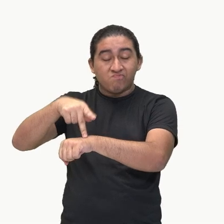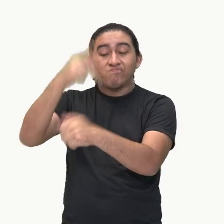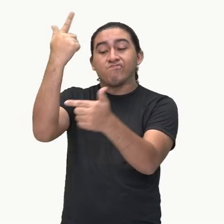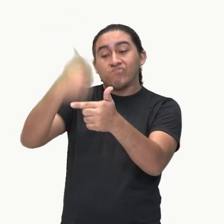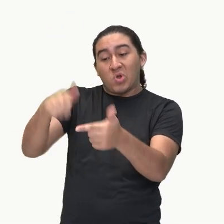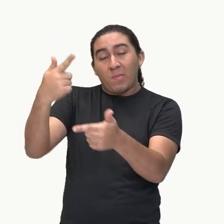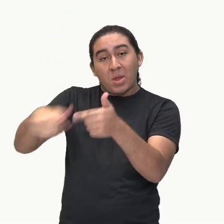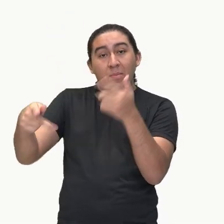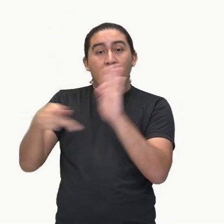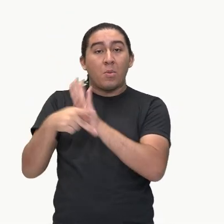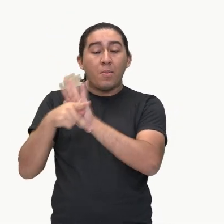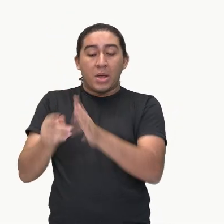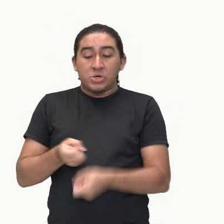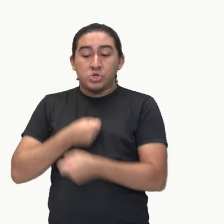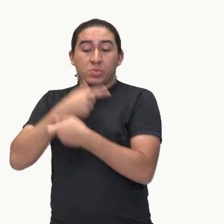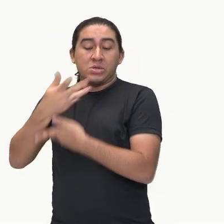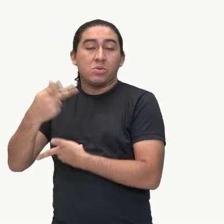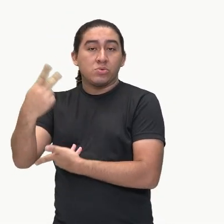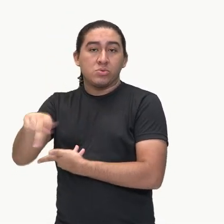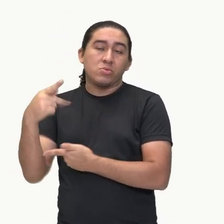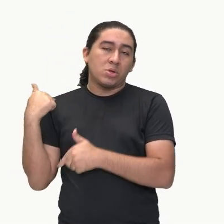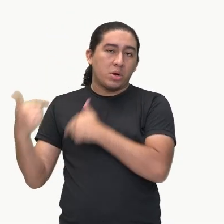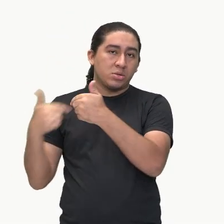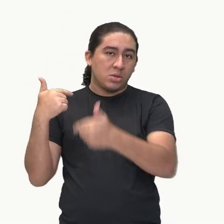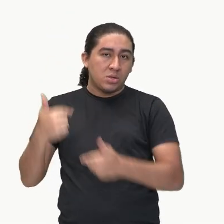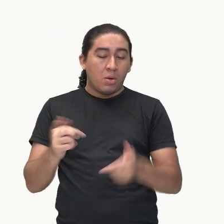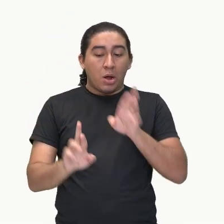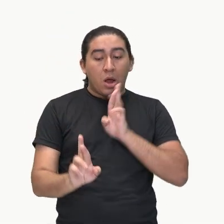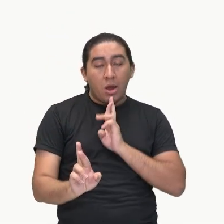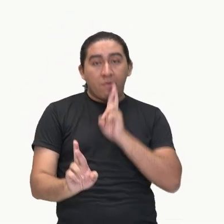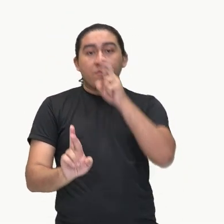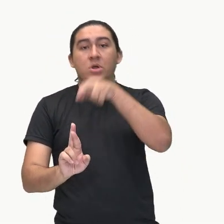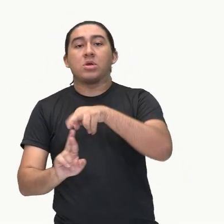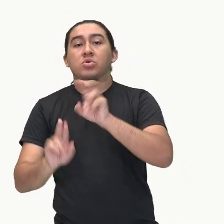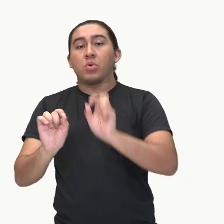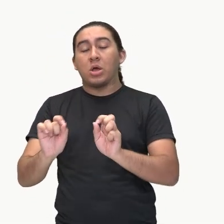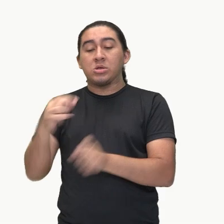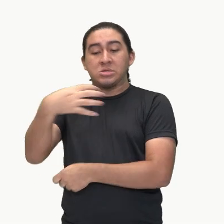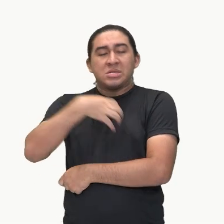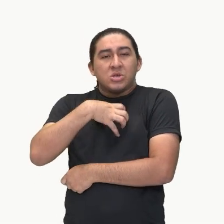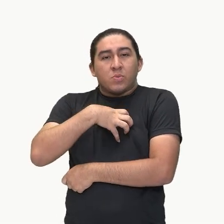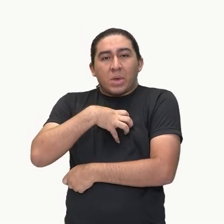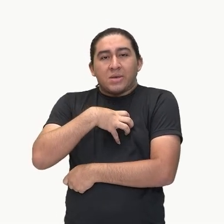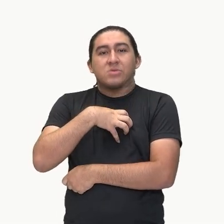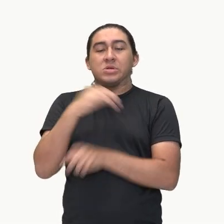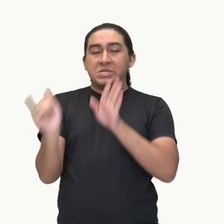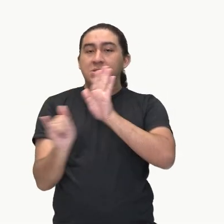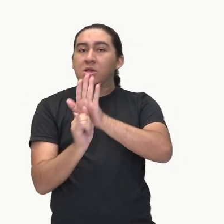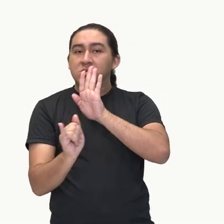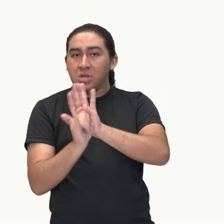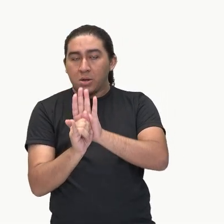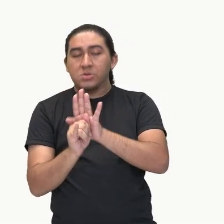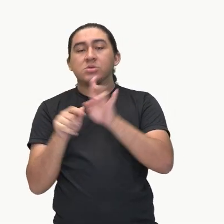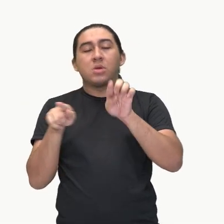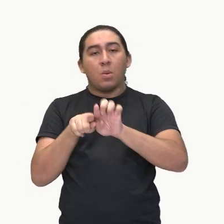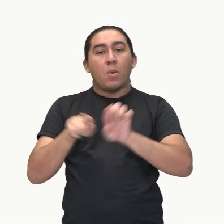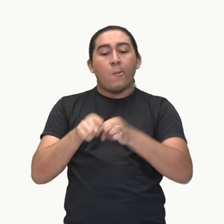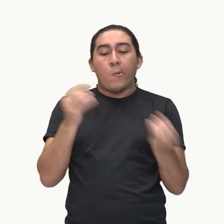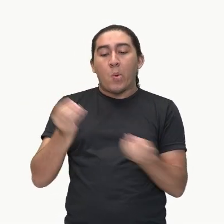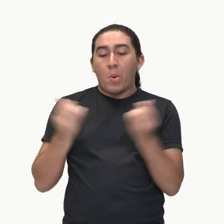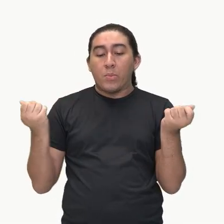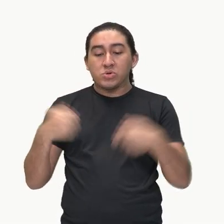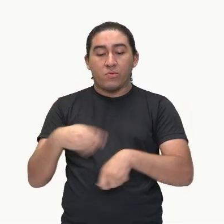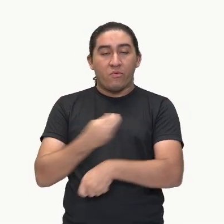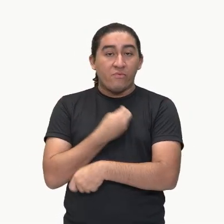a manifestação de suas tradições relacionadas ao sentimento de pertencimento e ao modo de viver